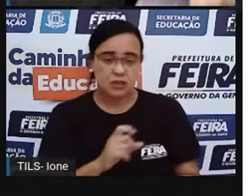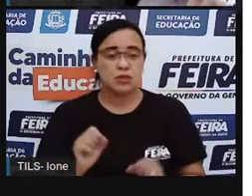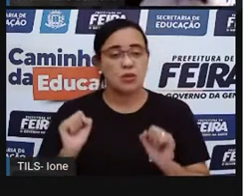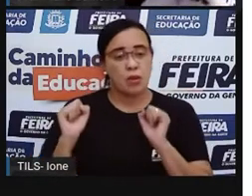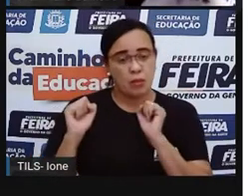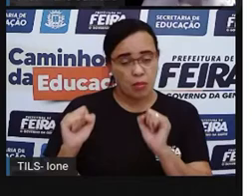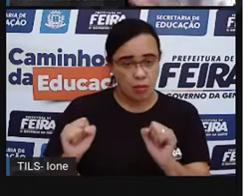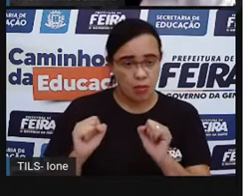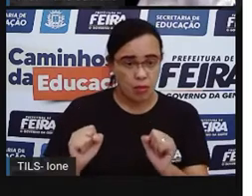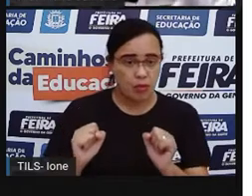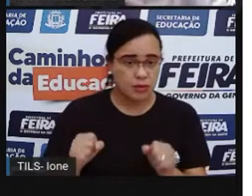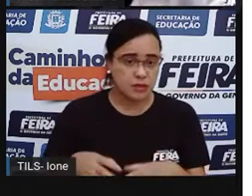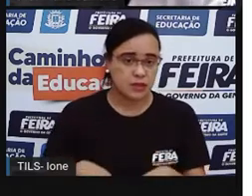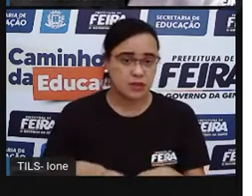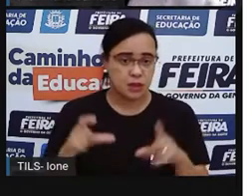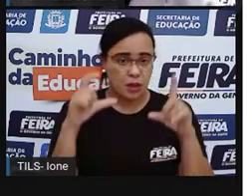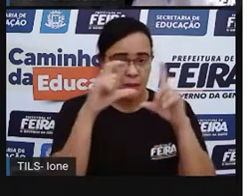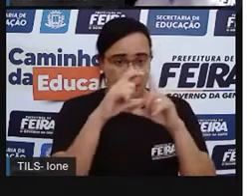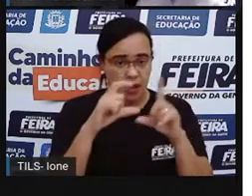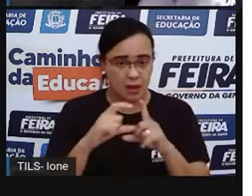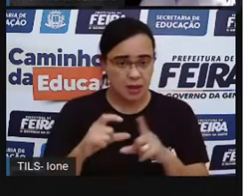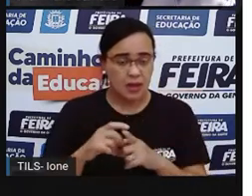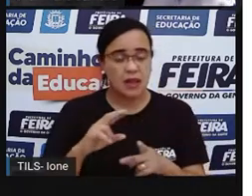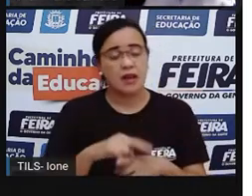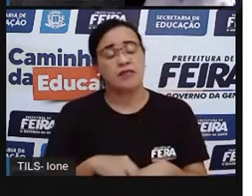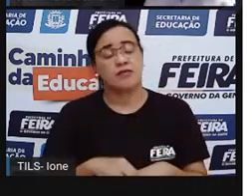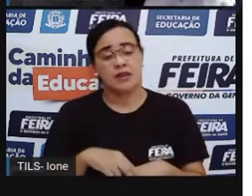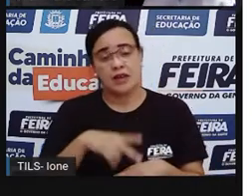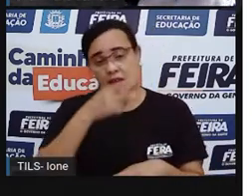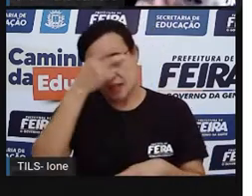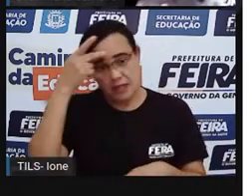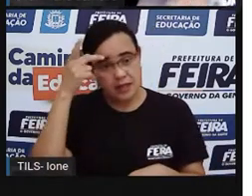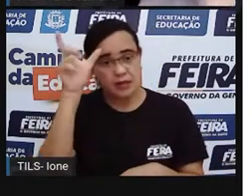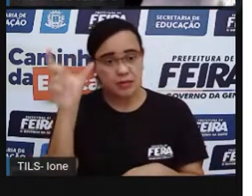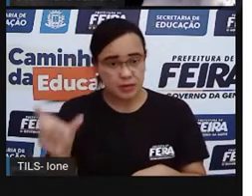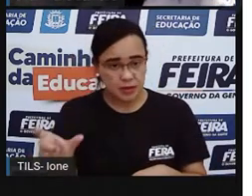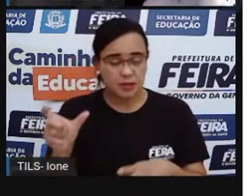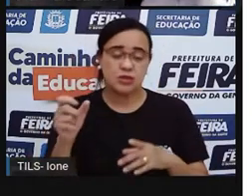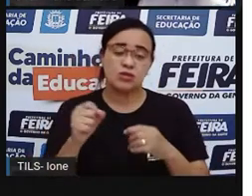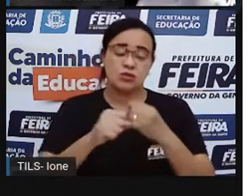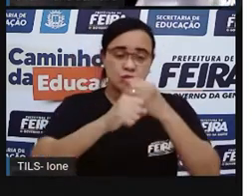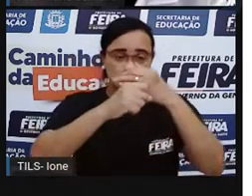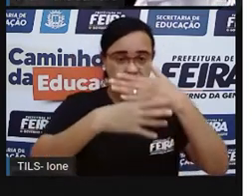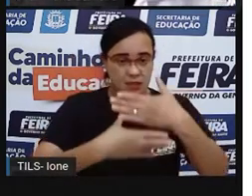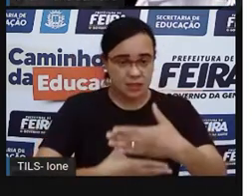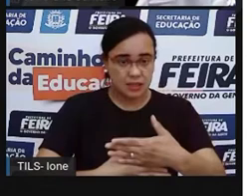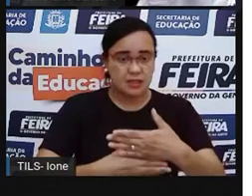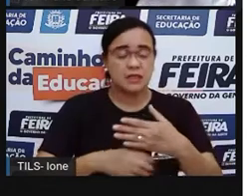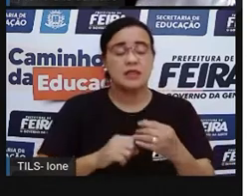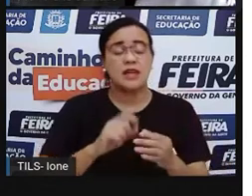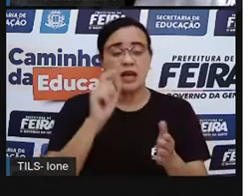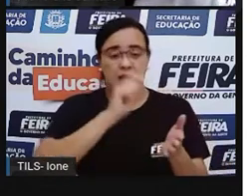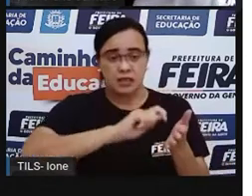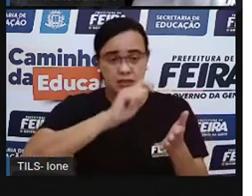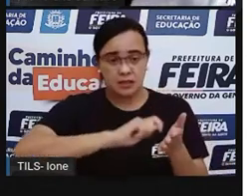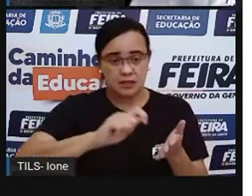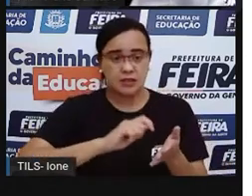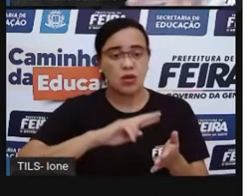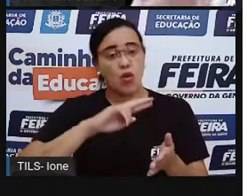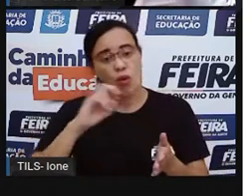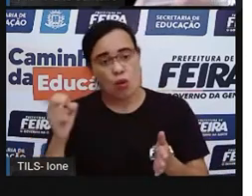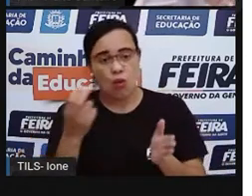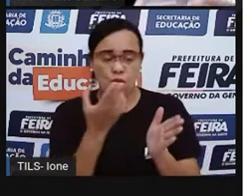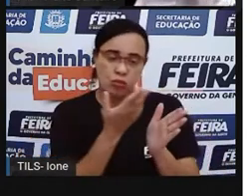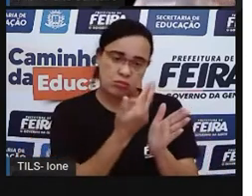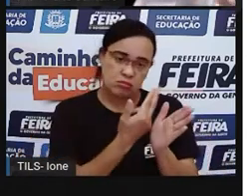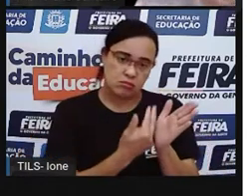fala a palavra e esse adulto escreve, tá bom? Pra você. Ou você mesmo pode desenhar, tá joia? Então,